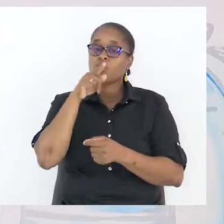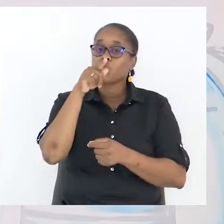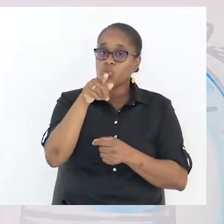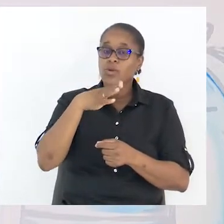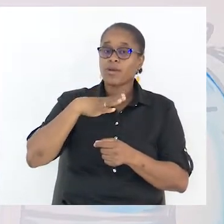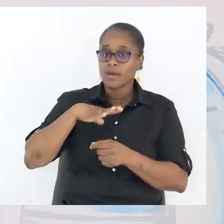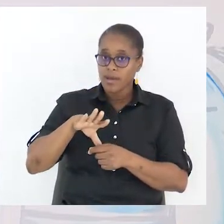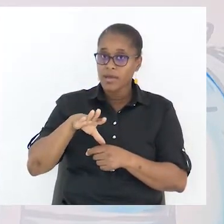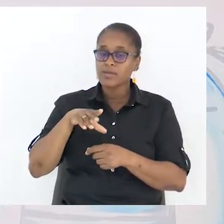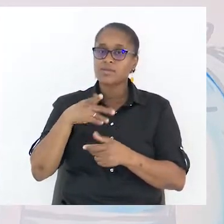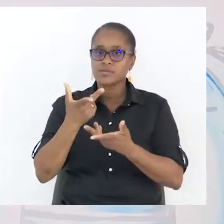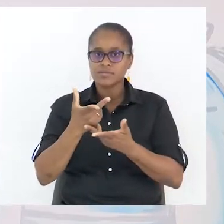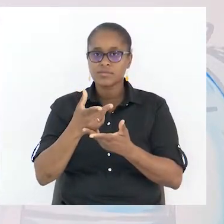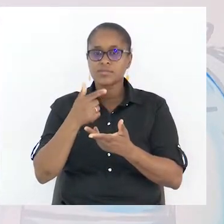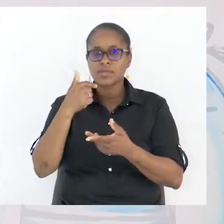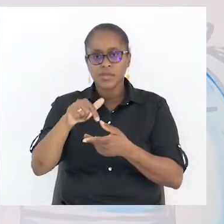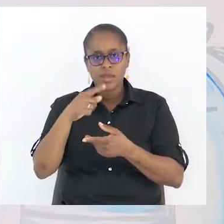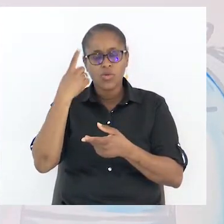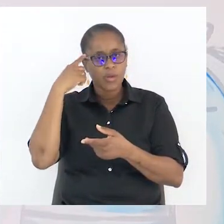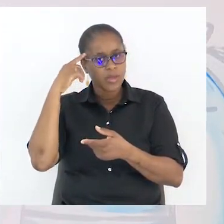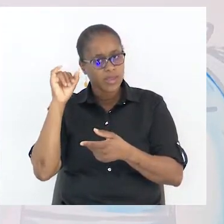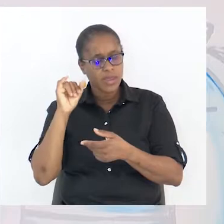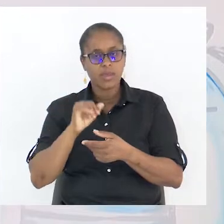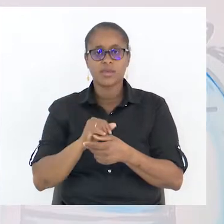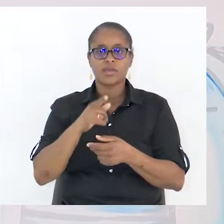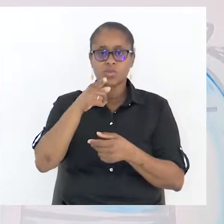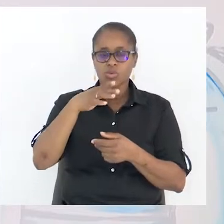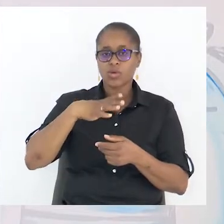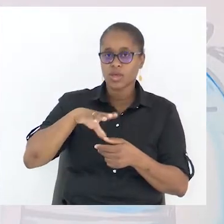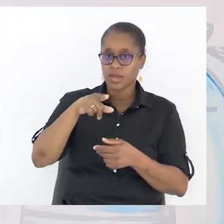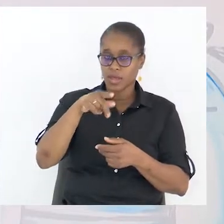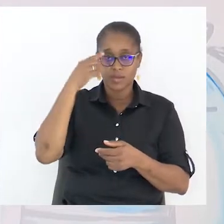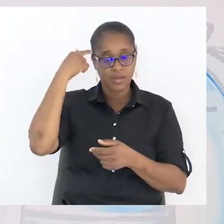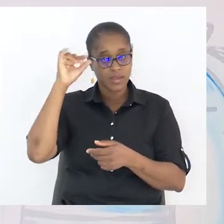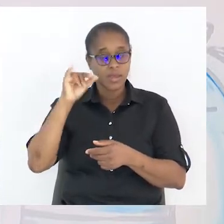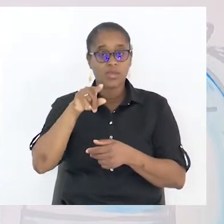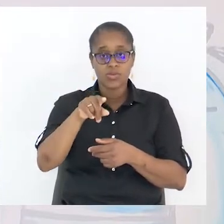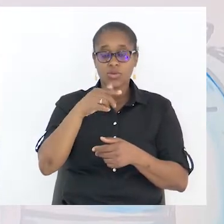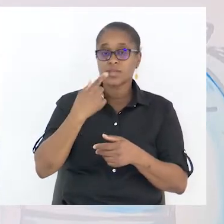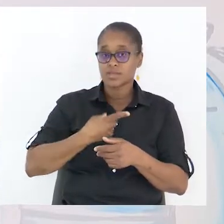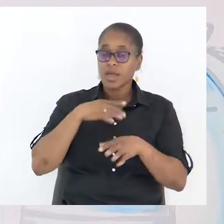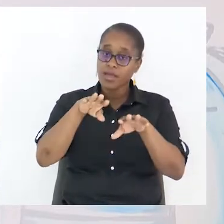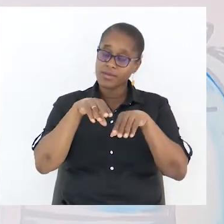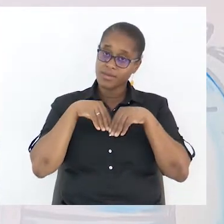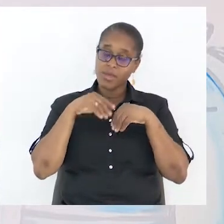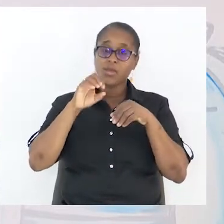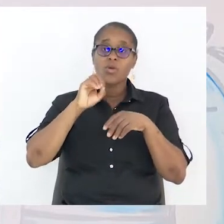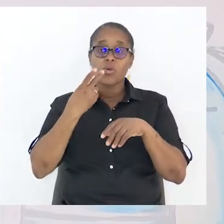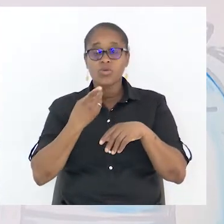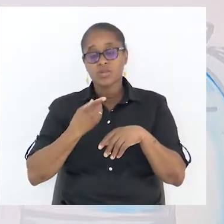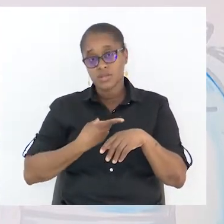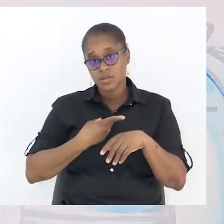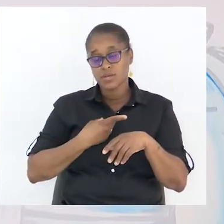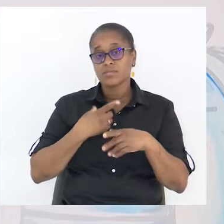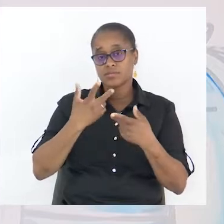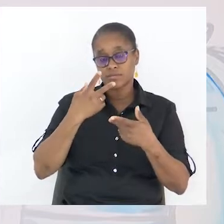ideia e tu queres que essa tua ideia seja aceitada ou seja adquirida por outra pessoa, ou lá em casa,